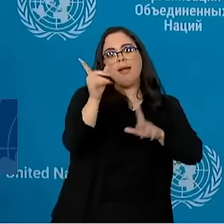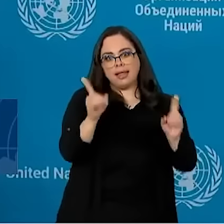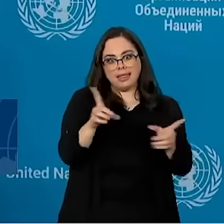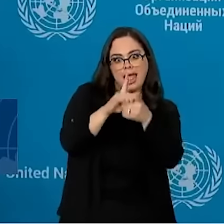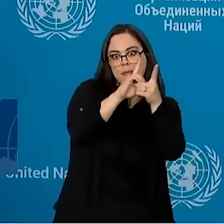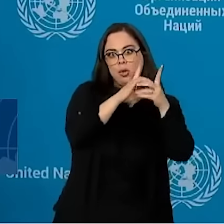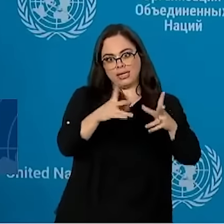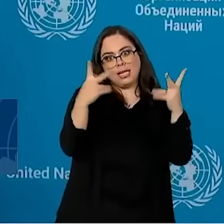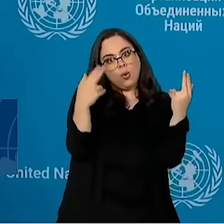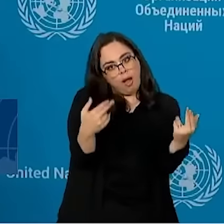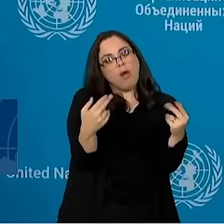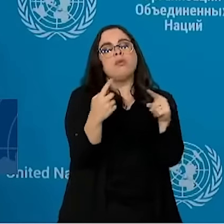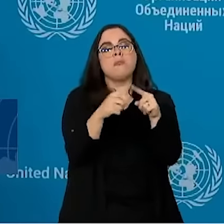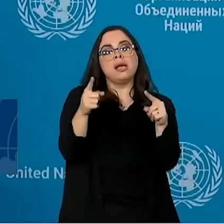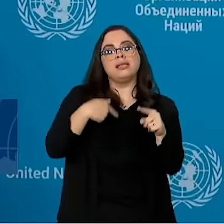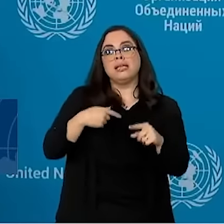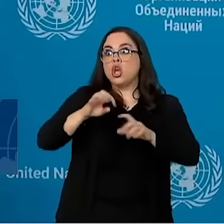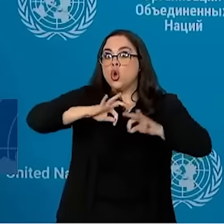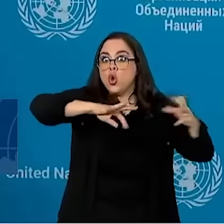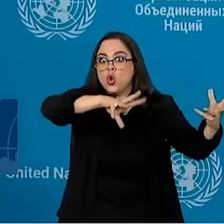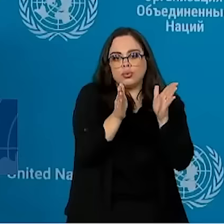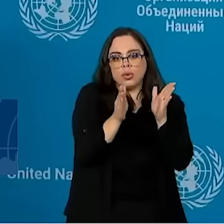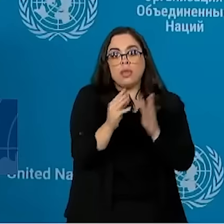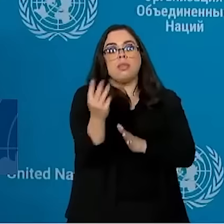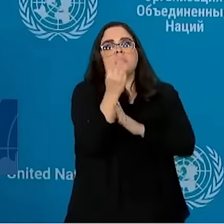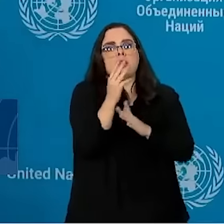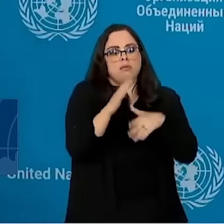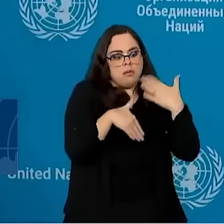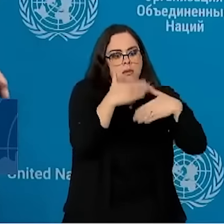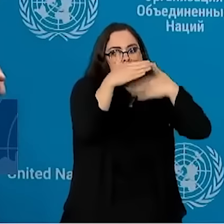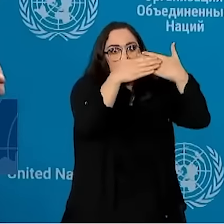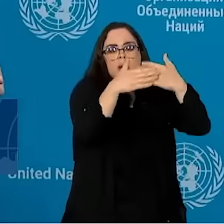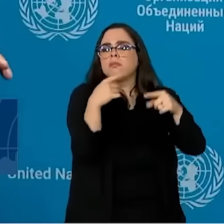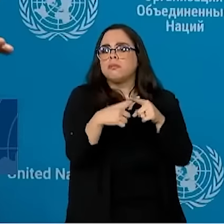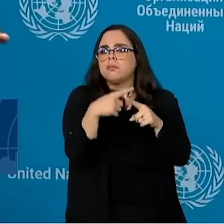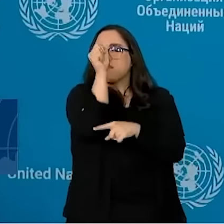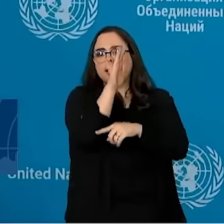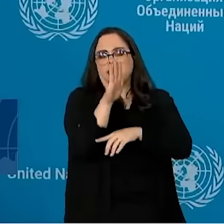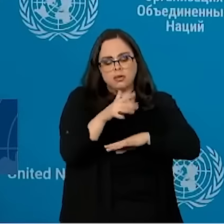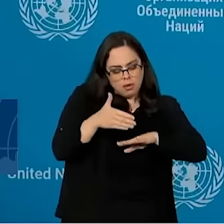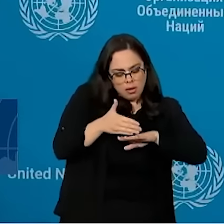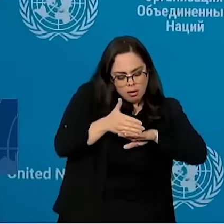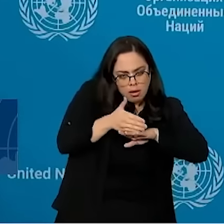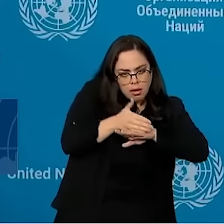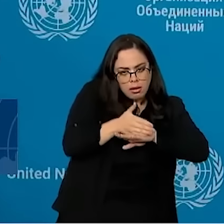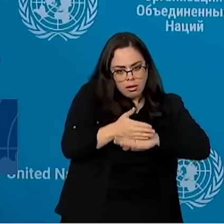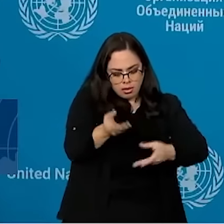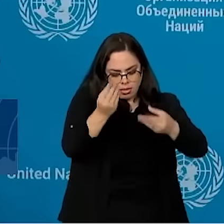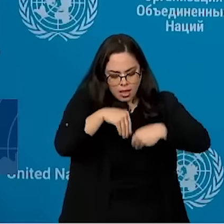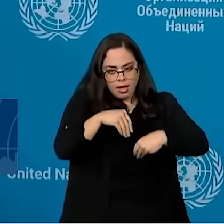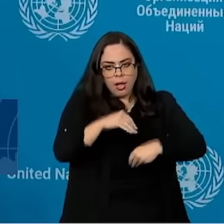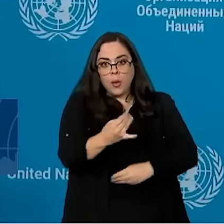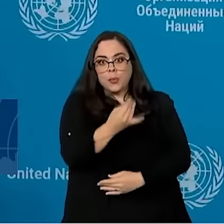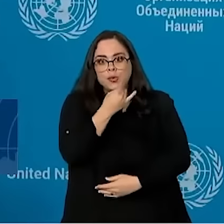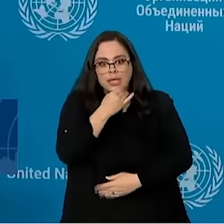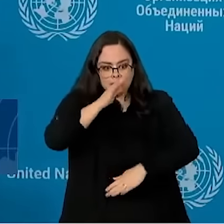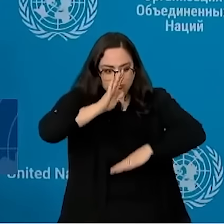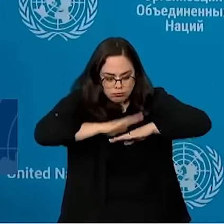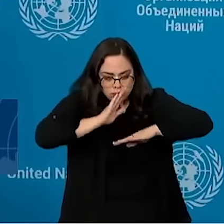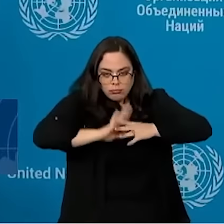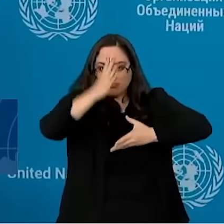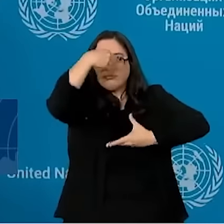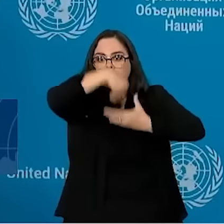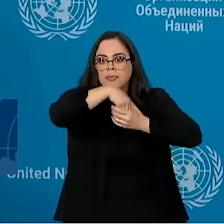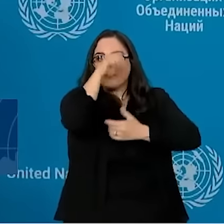Não convidamos todos, porque era uma coisa muito precipitada, porque o Brasil está dando uma chance a si mesmo. E exatamente